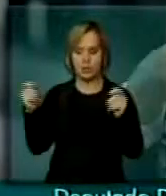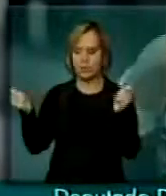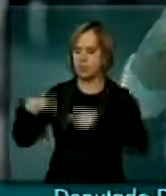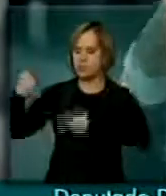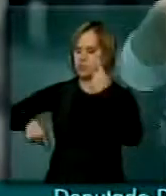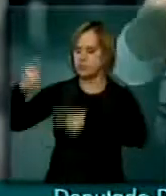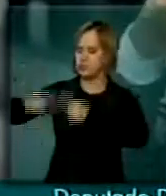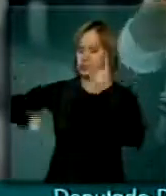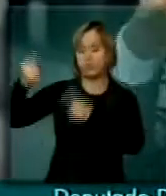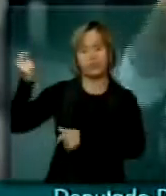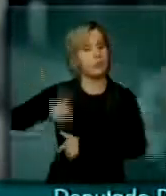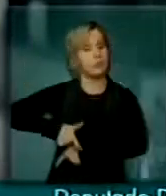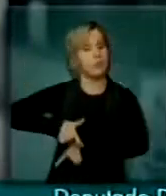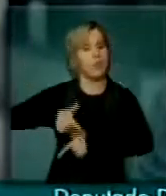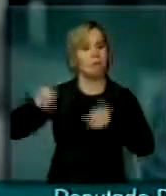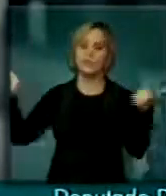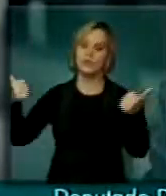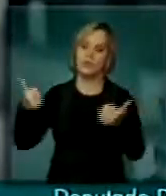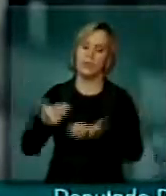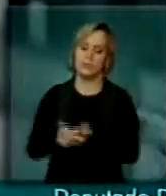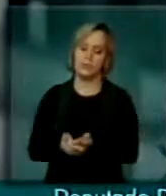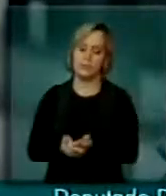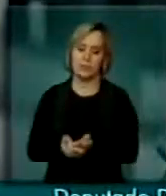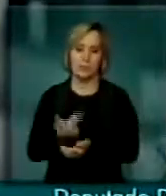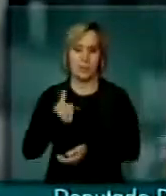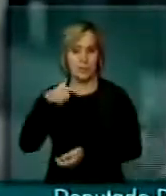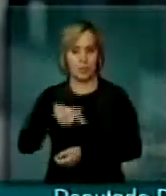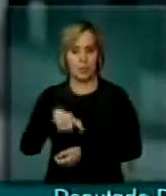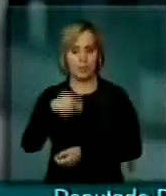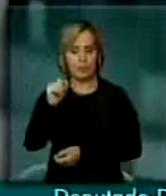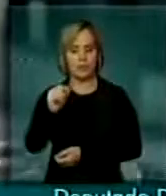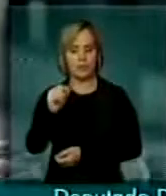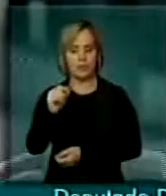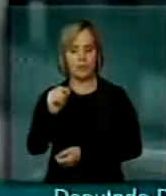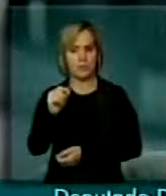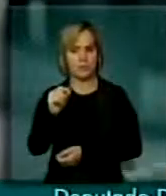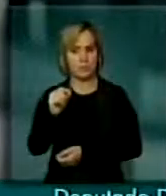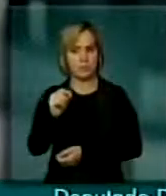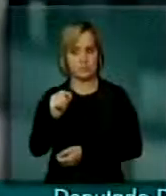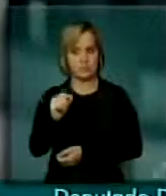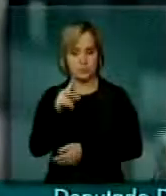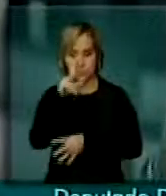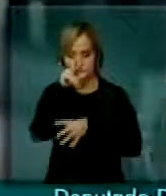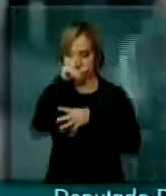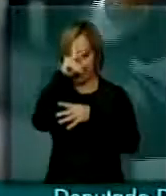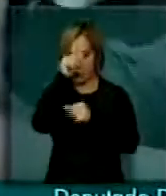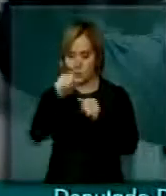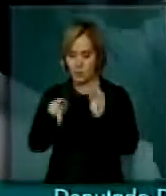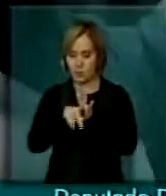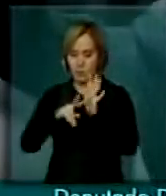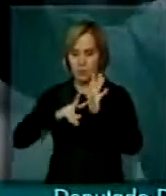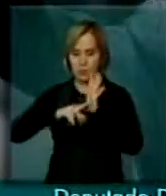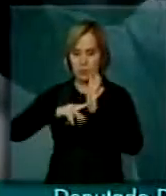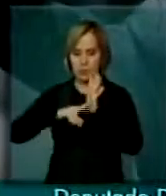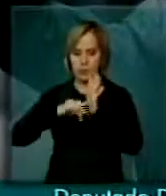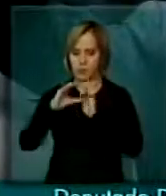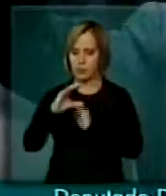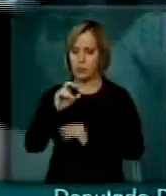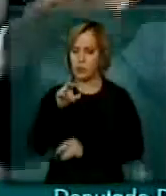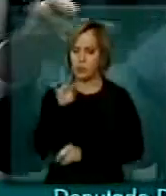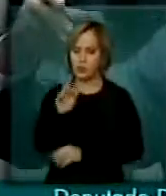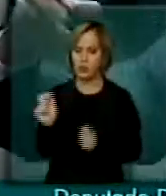muito mais discutido. Eu preferia, sim, que a força sindical ali, CUT nos ajudasse, nos